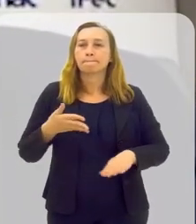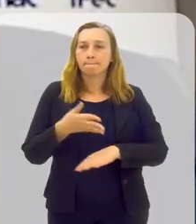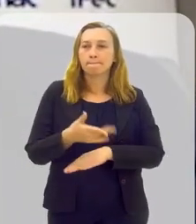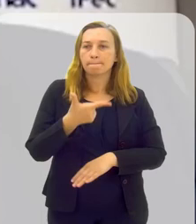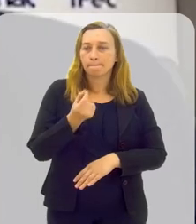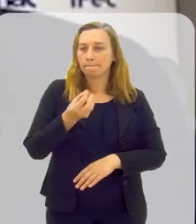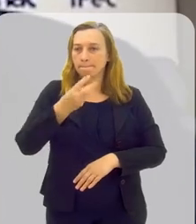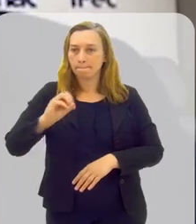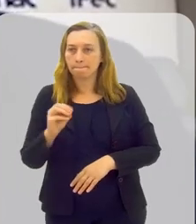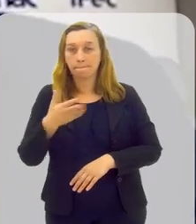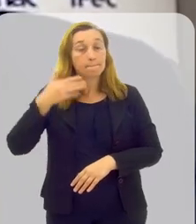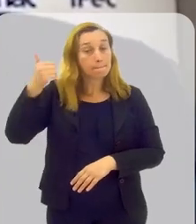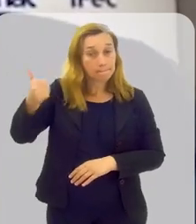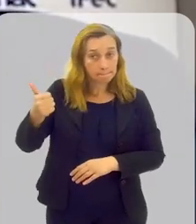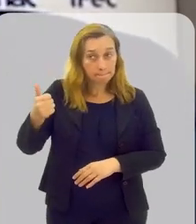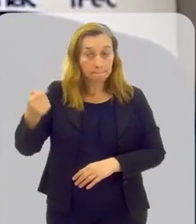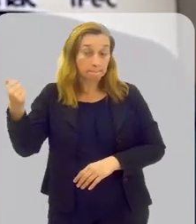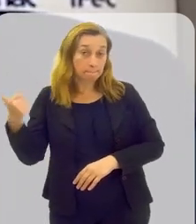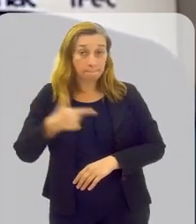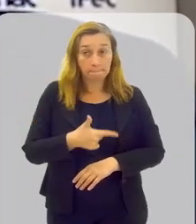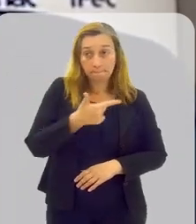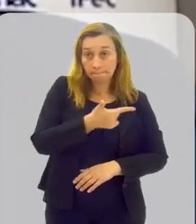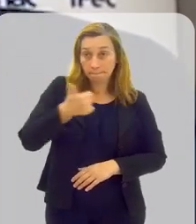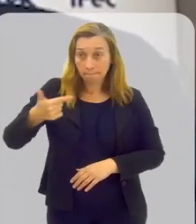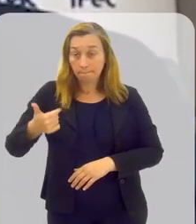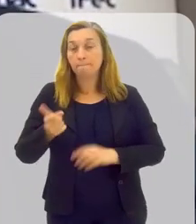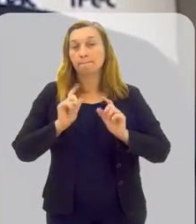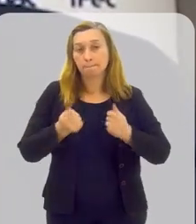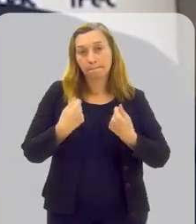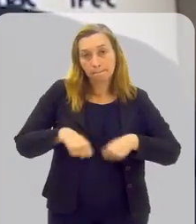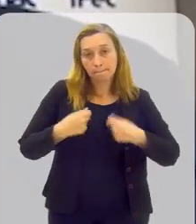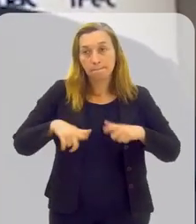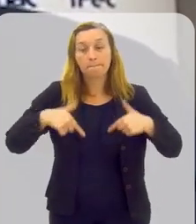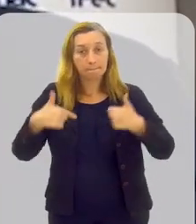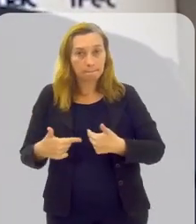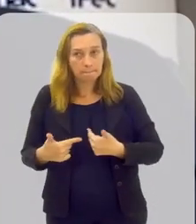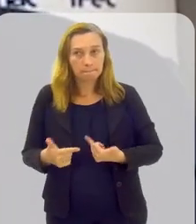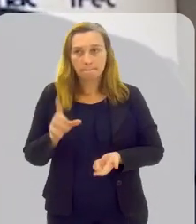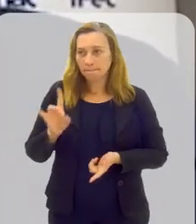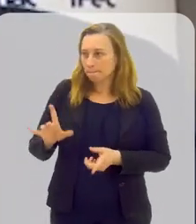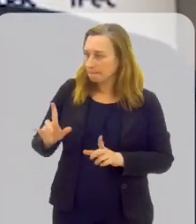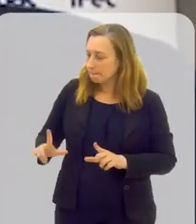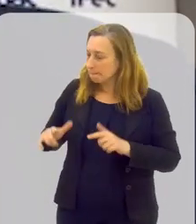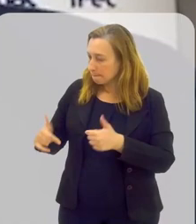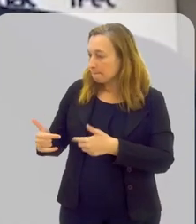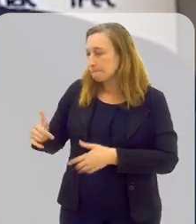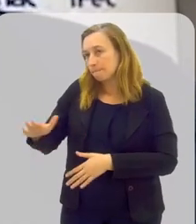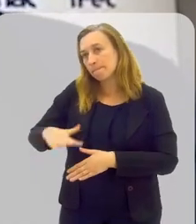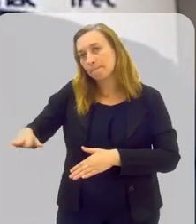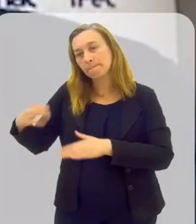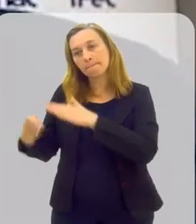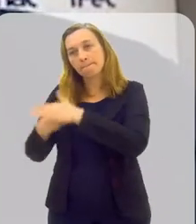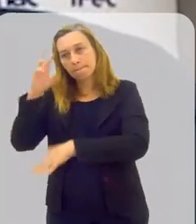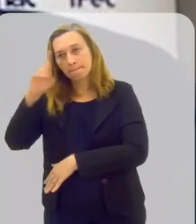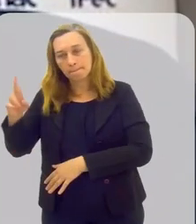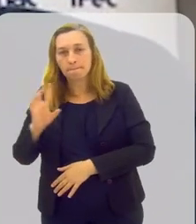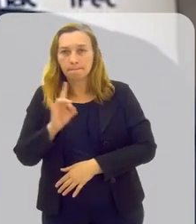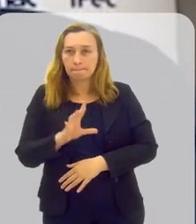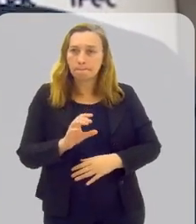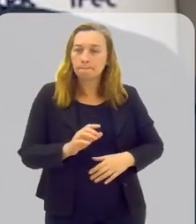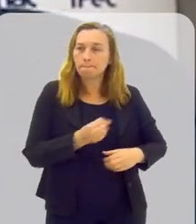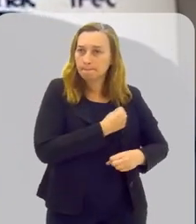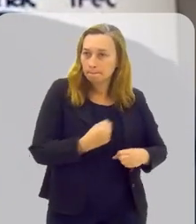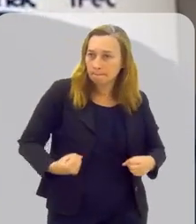chegar em 2030 muito melhor do que a gente estar em 2022. Isso precisa de ação. Mas ação só do setor empresarial ou só do poder